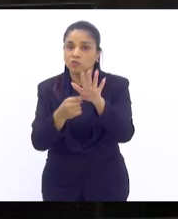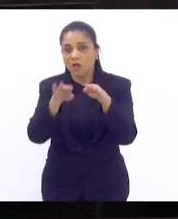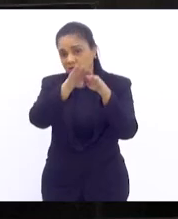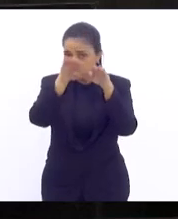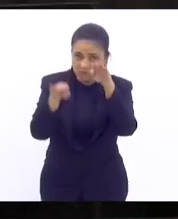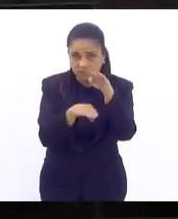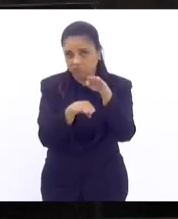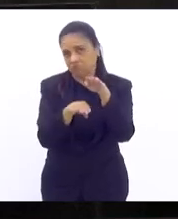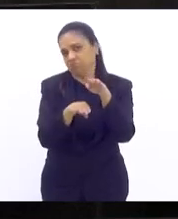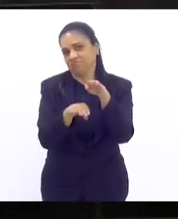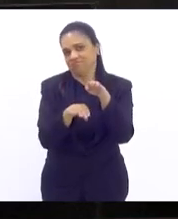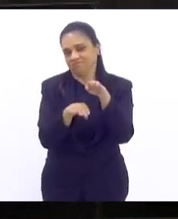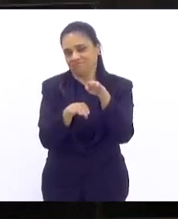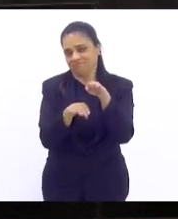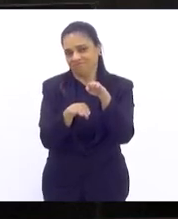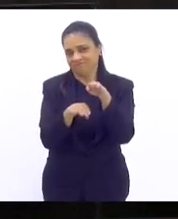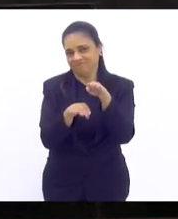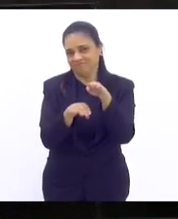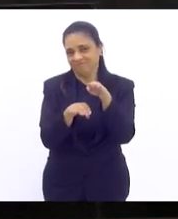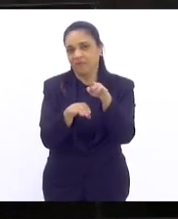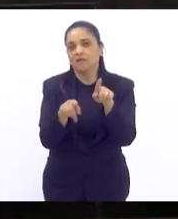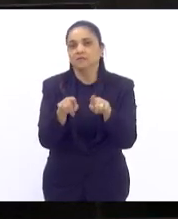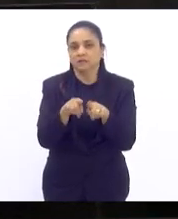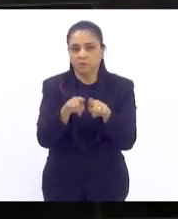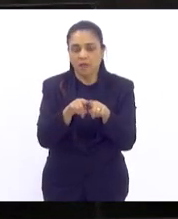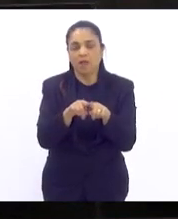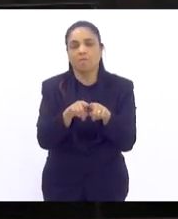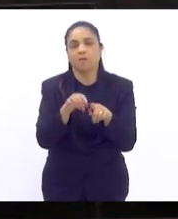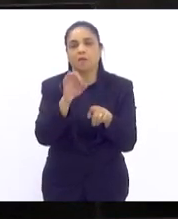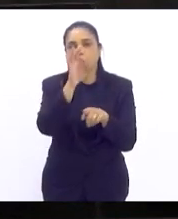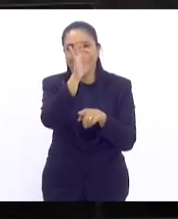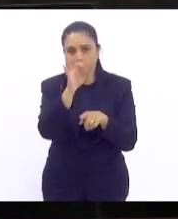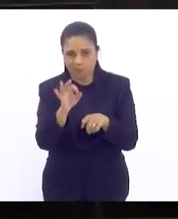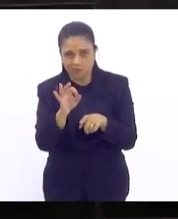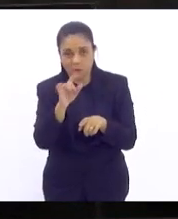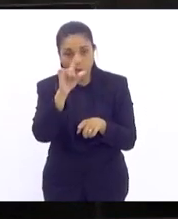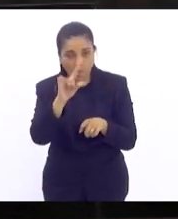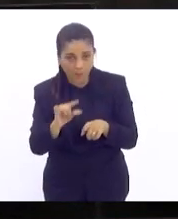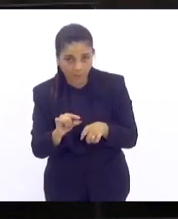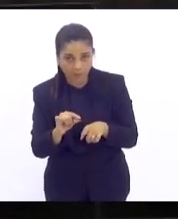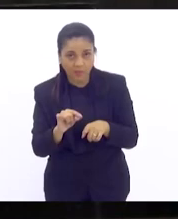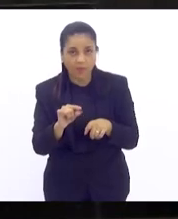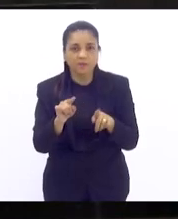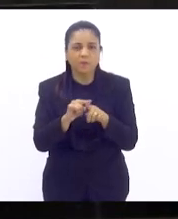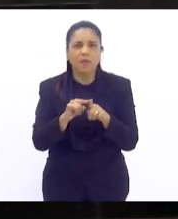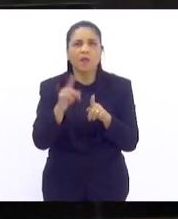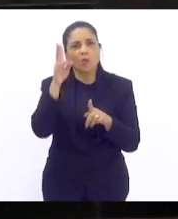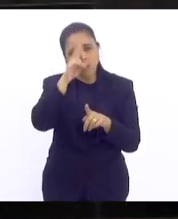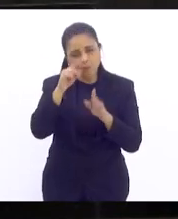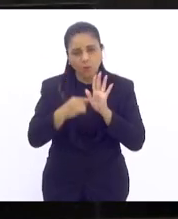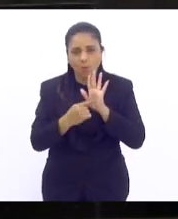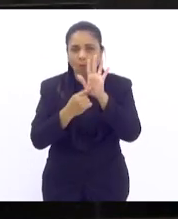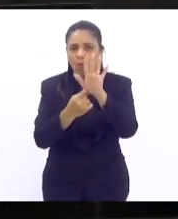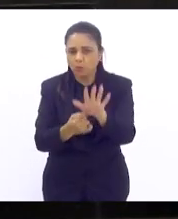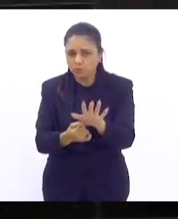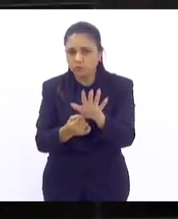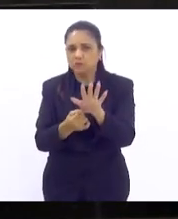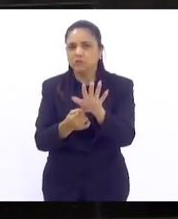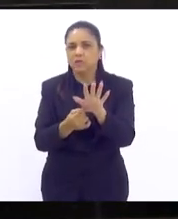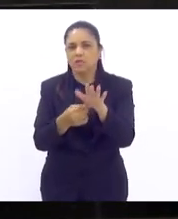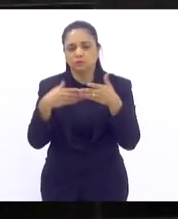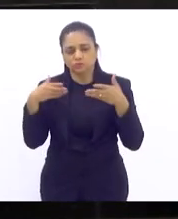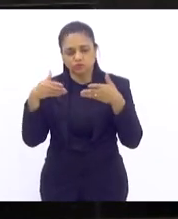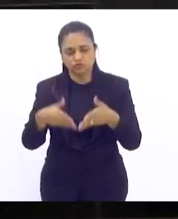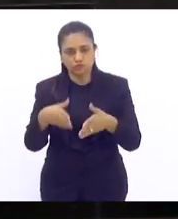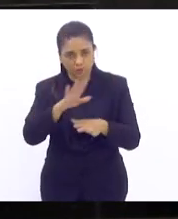desigualdades, não só pelo baixo percentual, eu lembro que eu apresentei assim, cheguei nessa casa, eu apresentei um